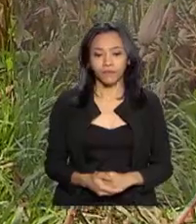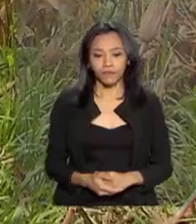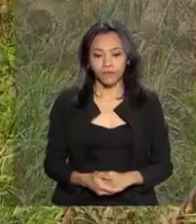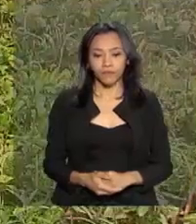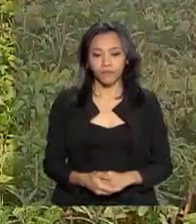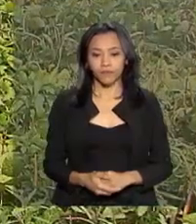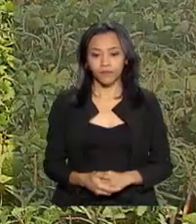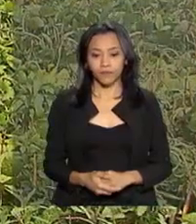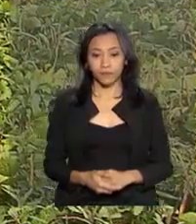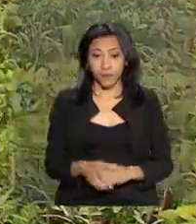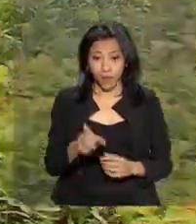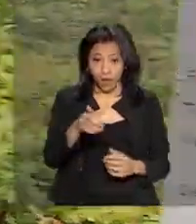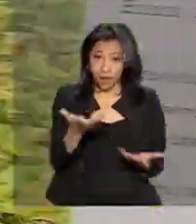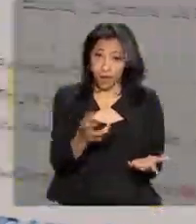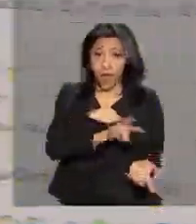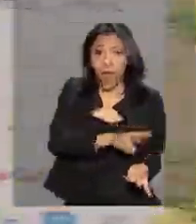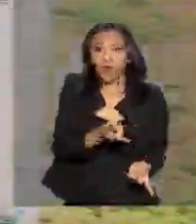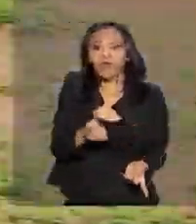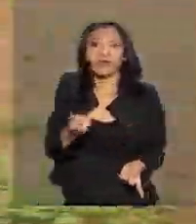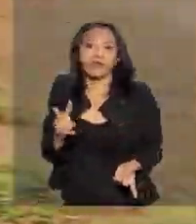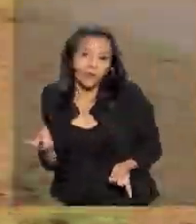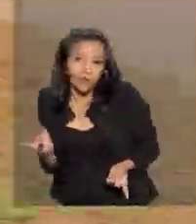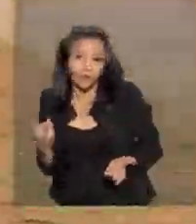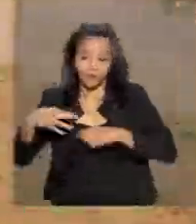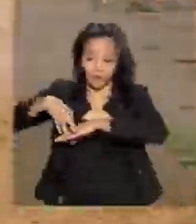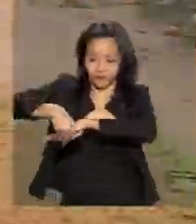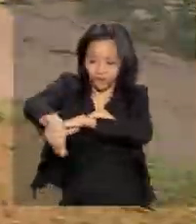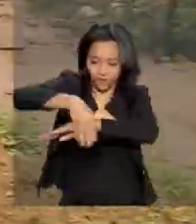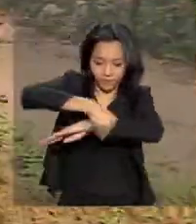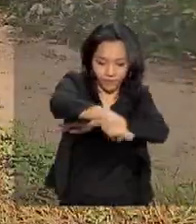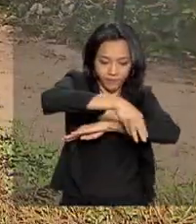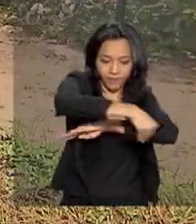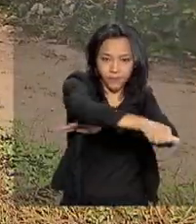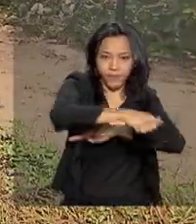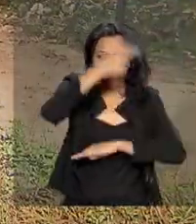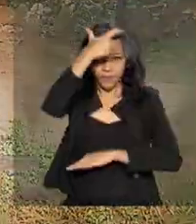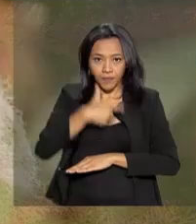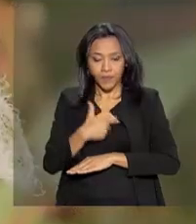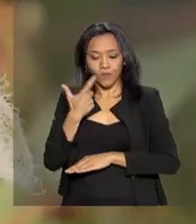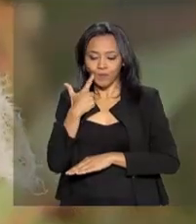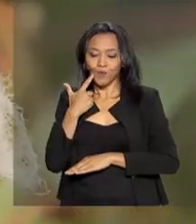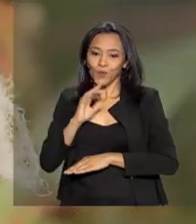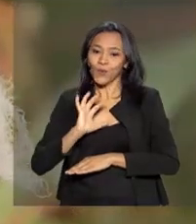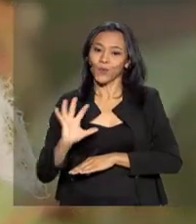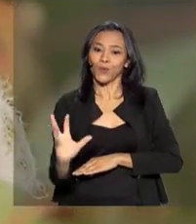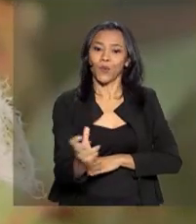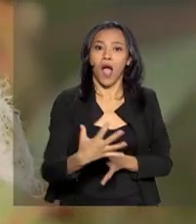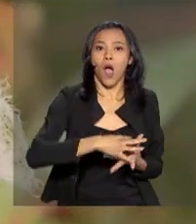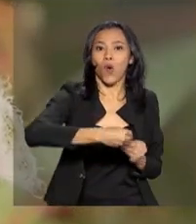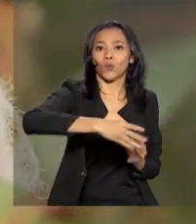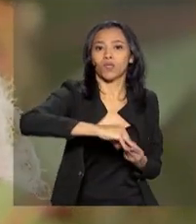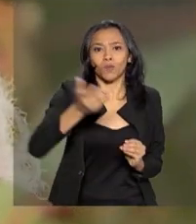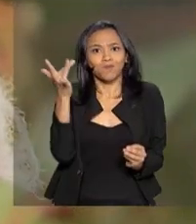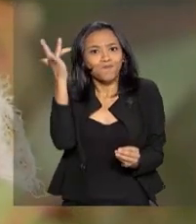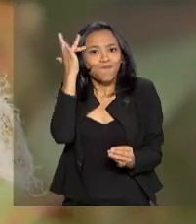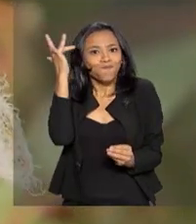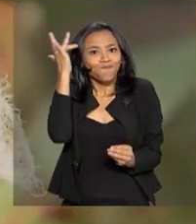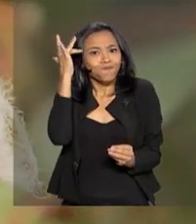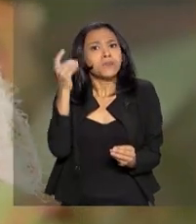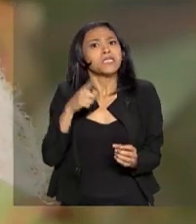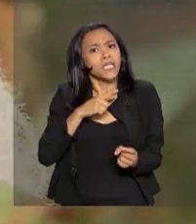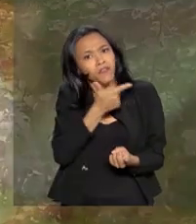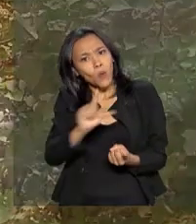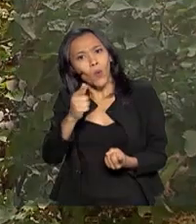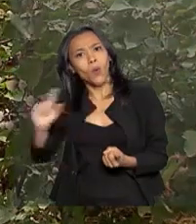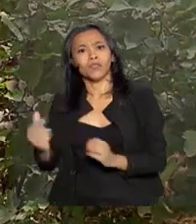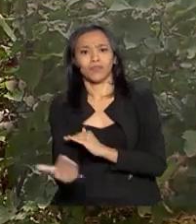Com a alternância de diferentes plantações, o agricultor passou a colher algodão de melhor qualidade e teve outros